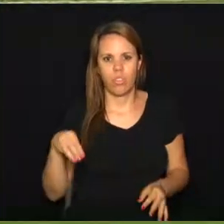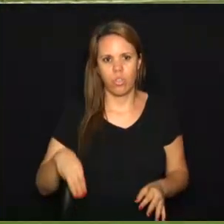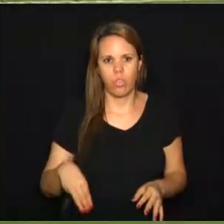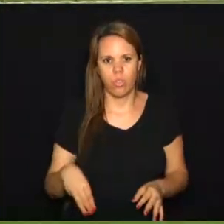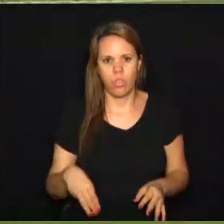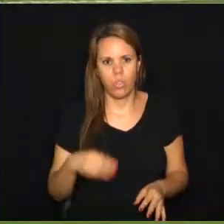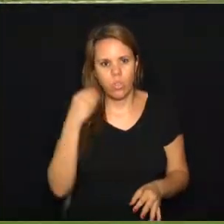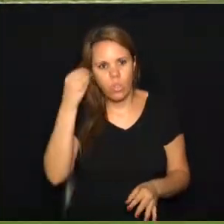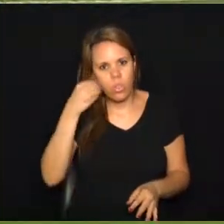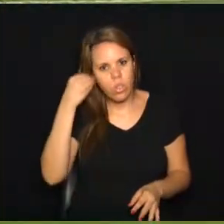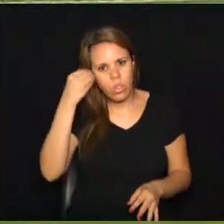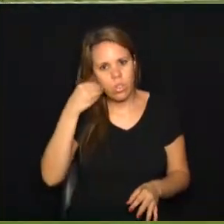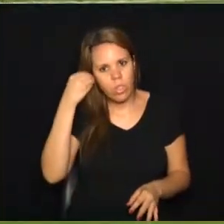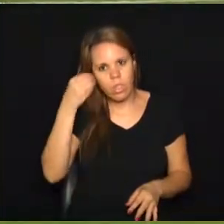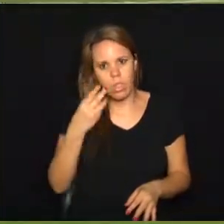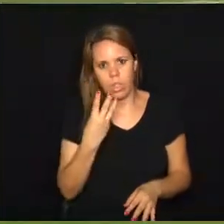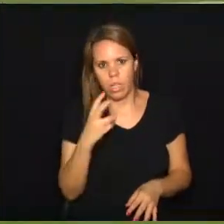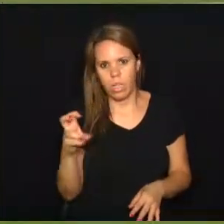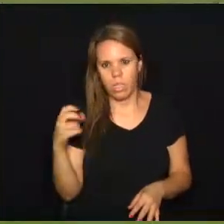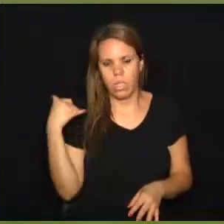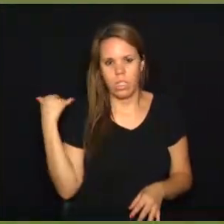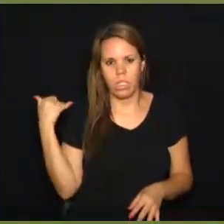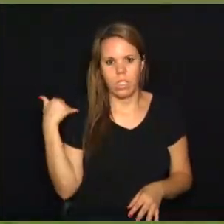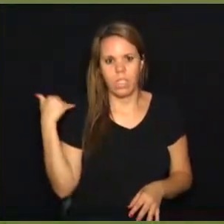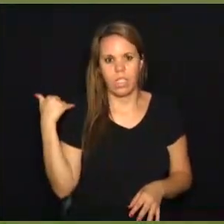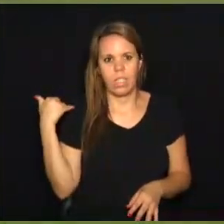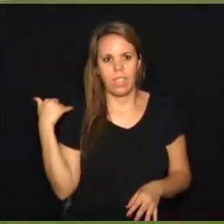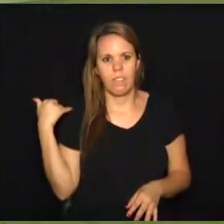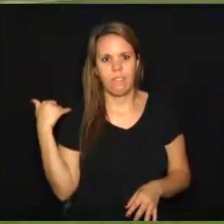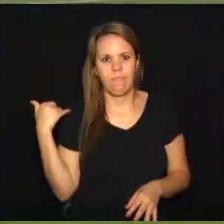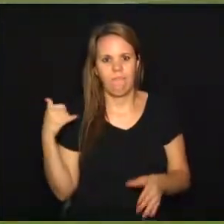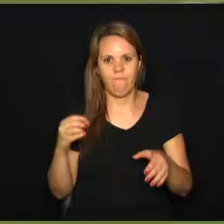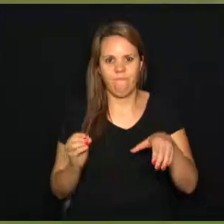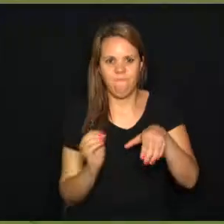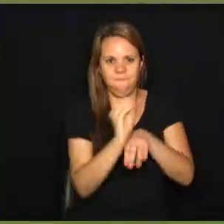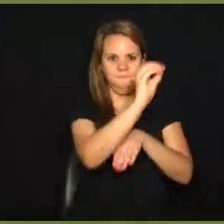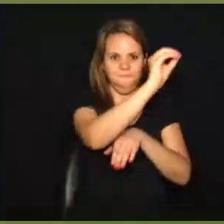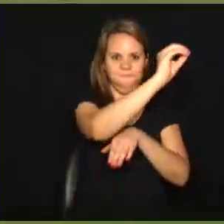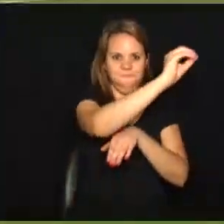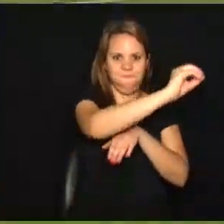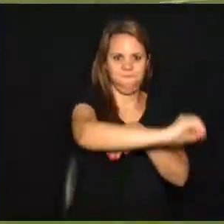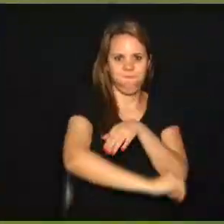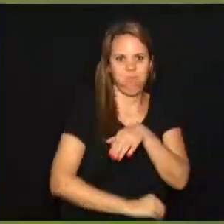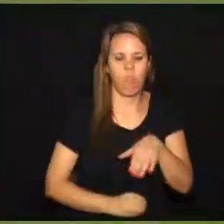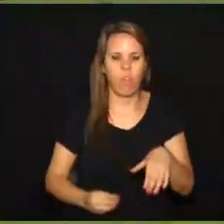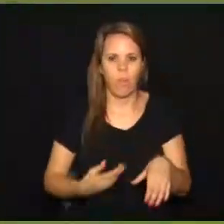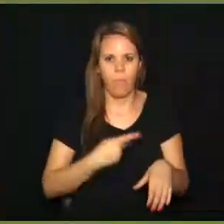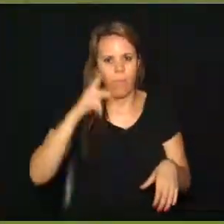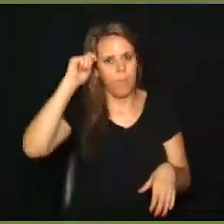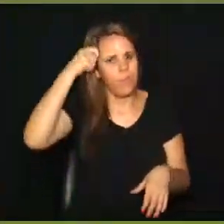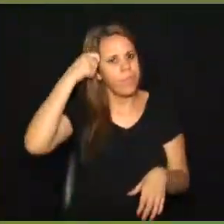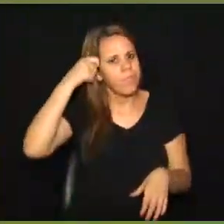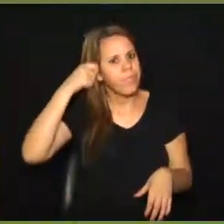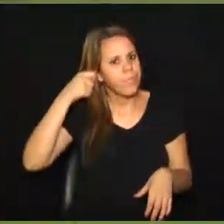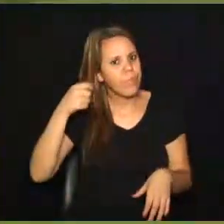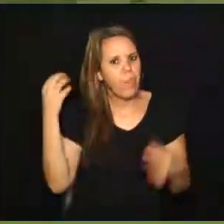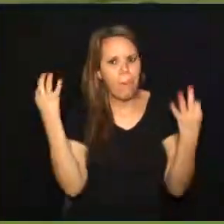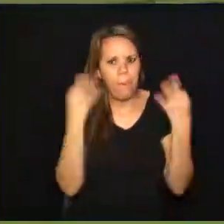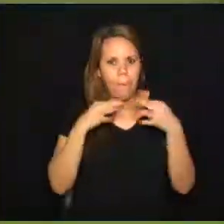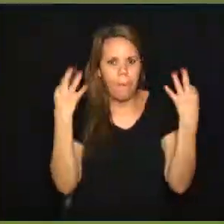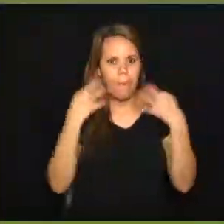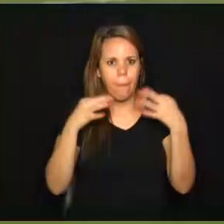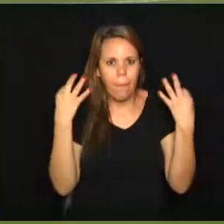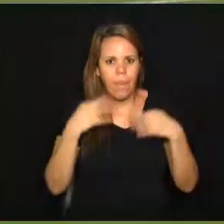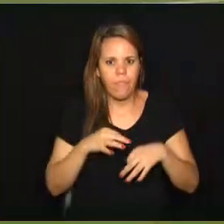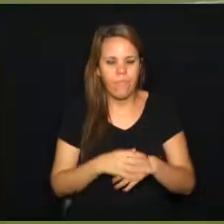experiente, 35 anos e isolou. A Macaca depois disso foi perfeita com